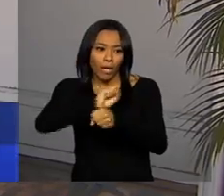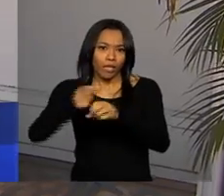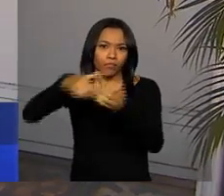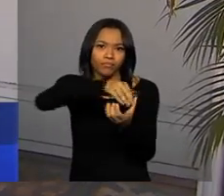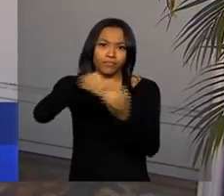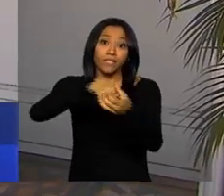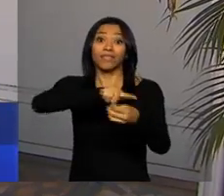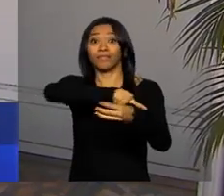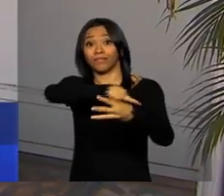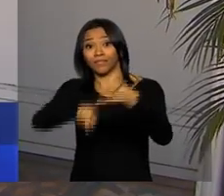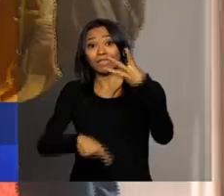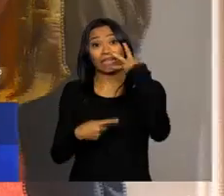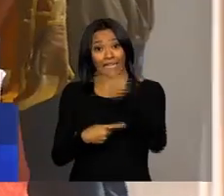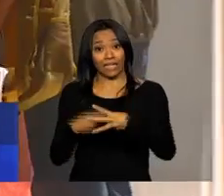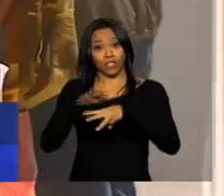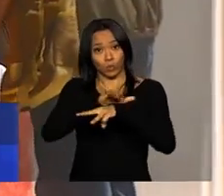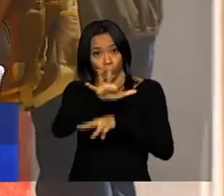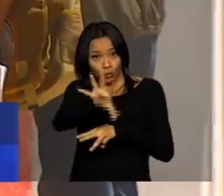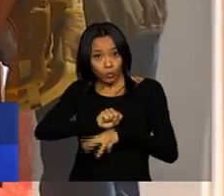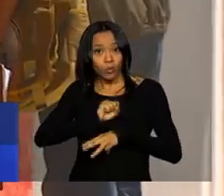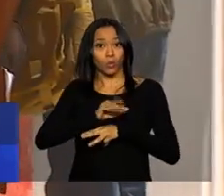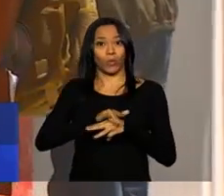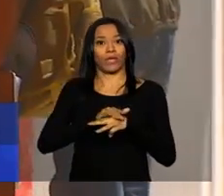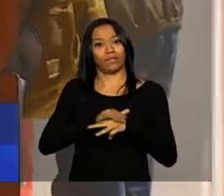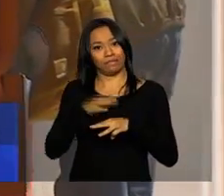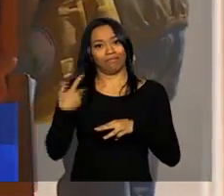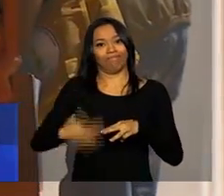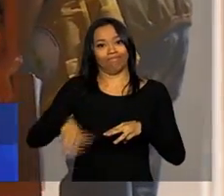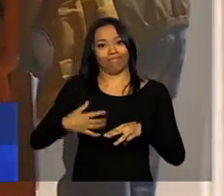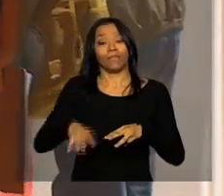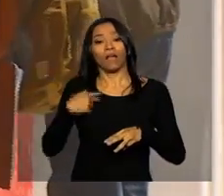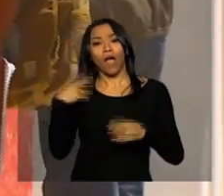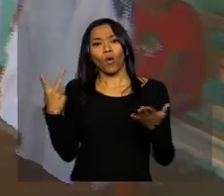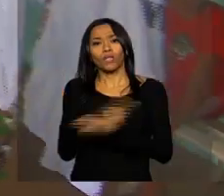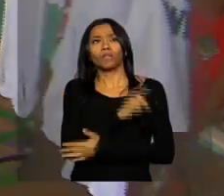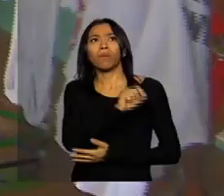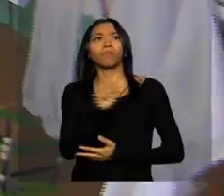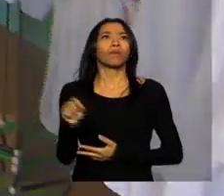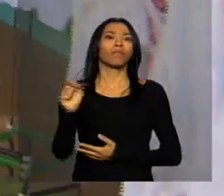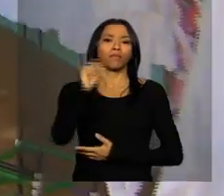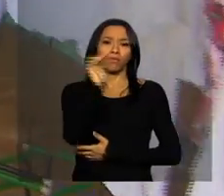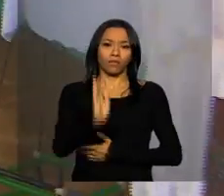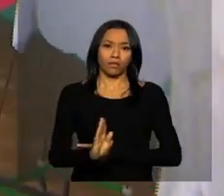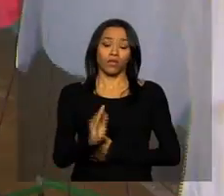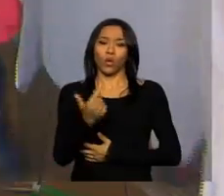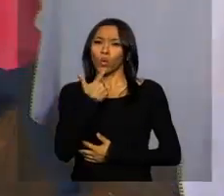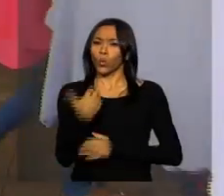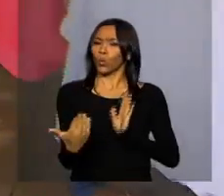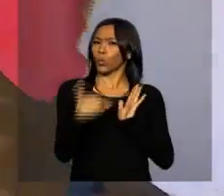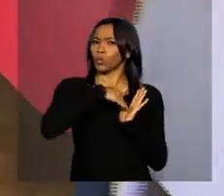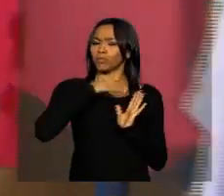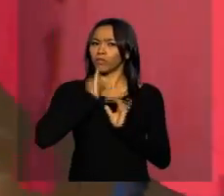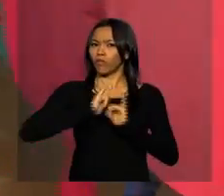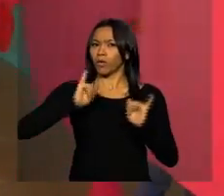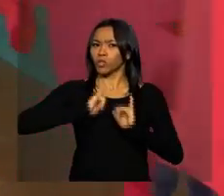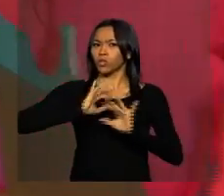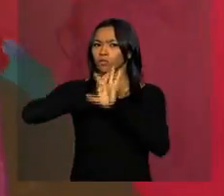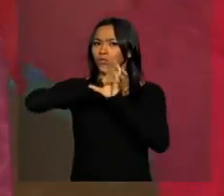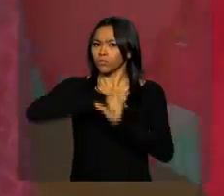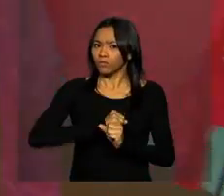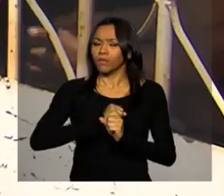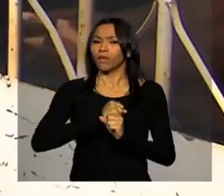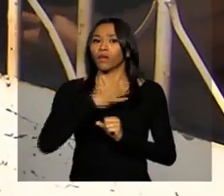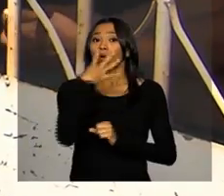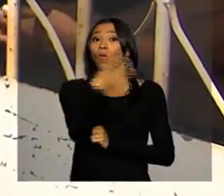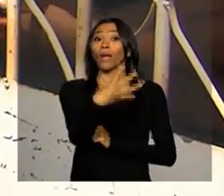chikungunha e o zika vírus, seguem acontecendo em todo o país. De acordo com o último balanço divulgado, já são cerca de